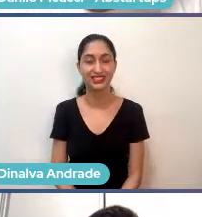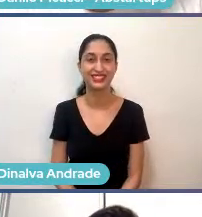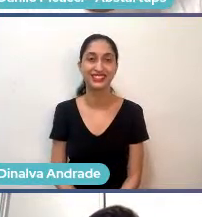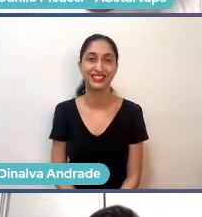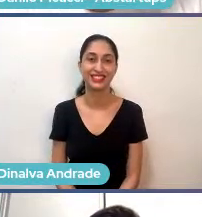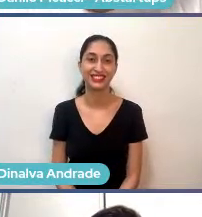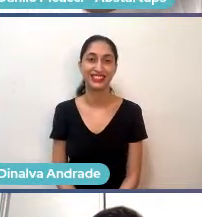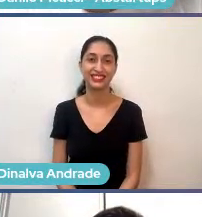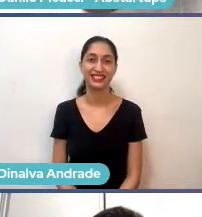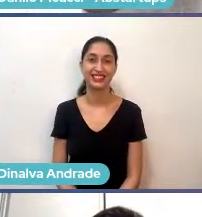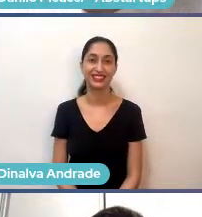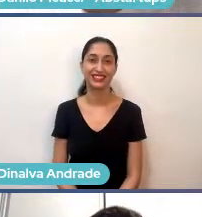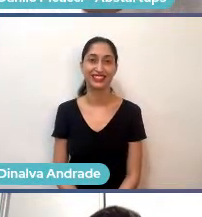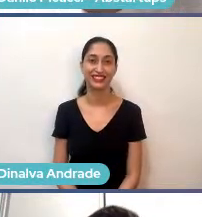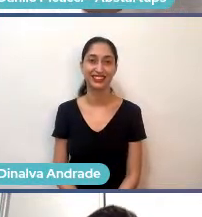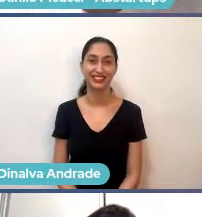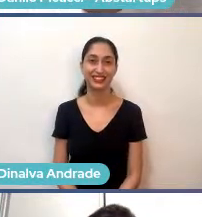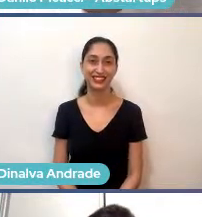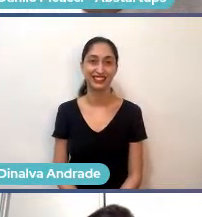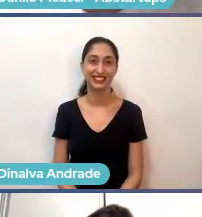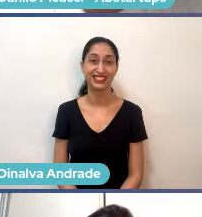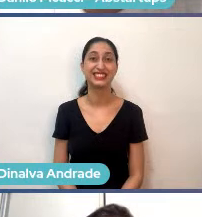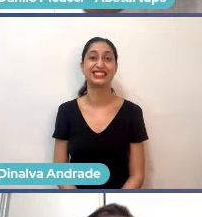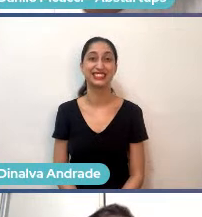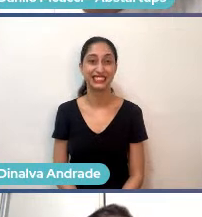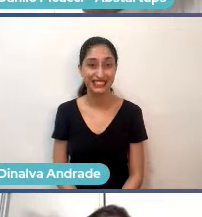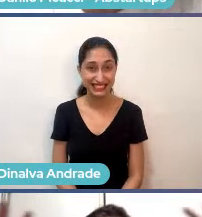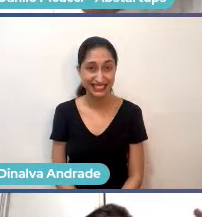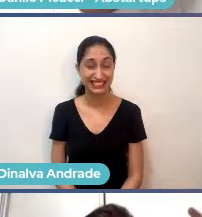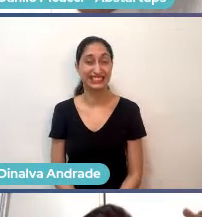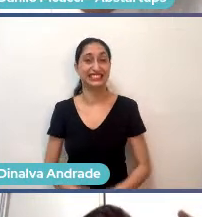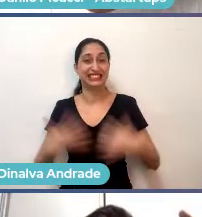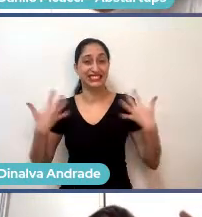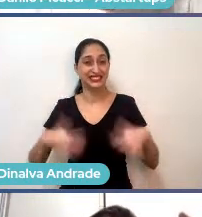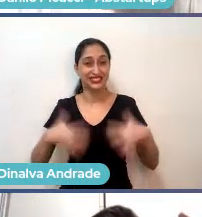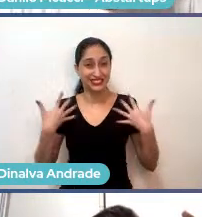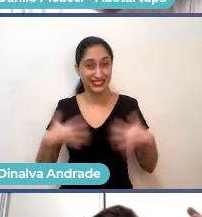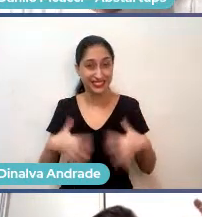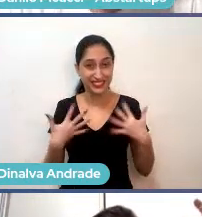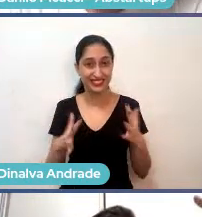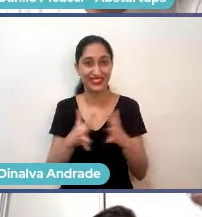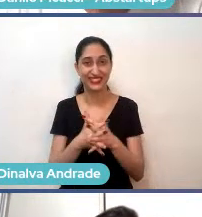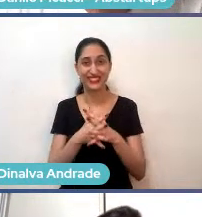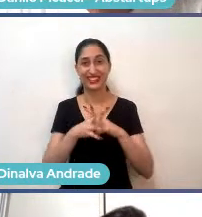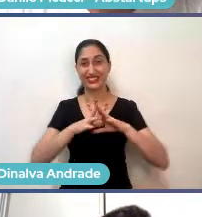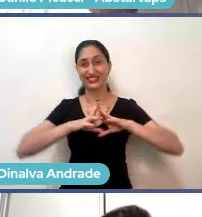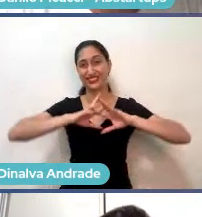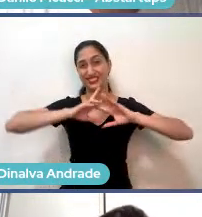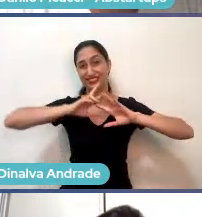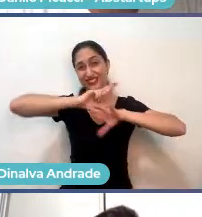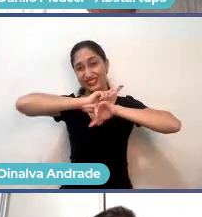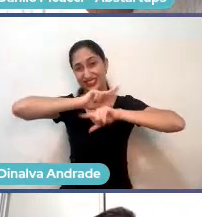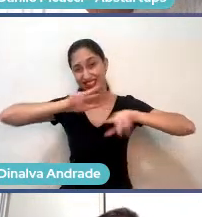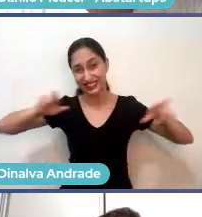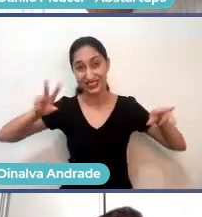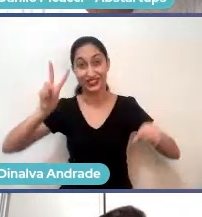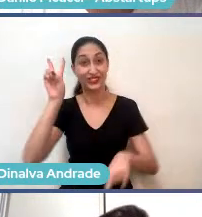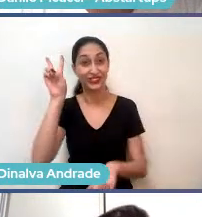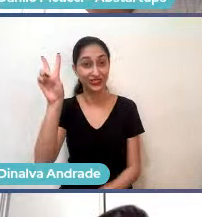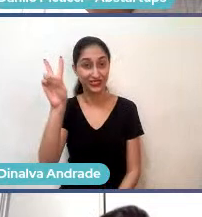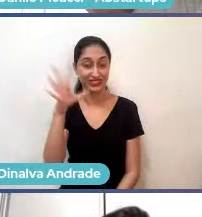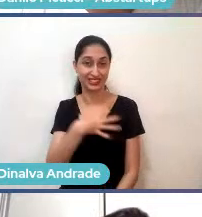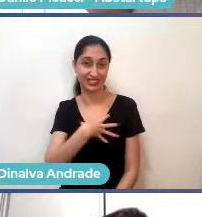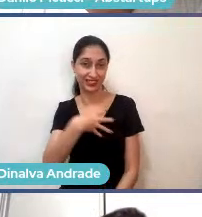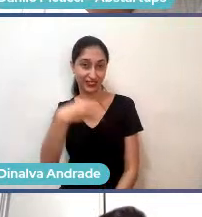Danilo, o negócio está tenso agora, né? Porque eu estou lidando com um monte de coisa, né? Eu tenho duas filhas, eu tenho a